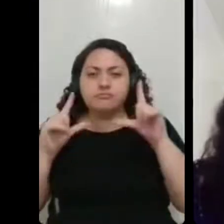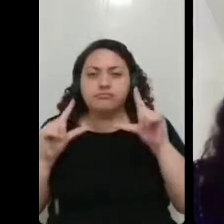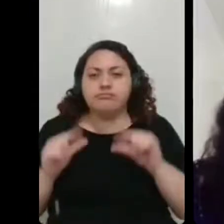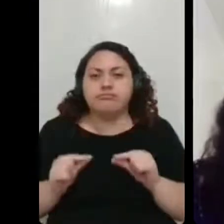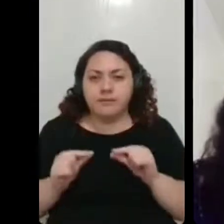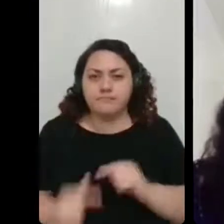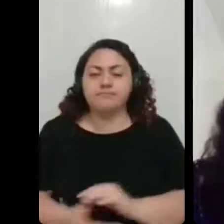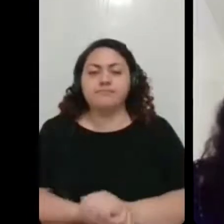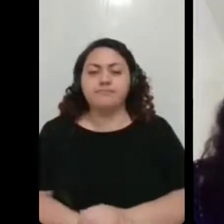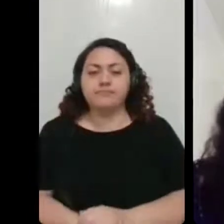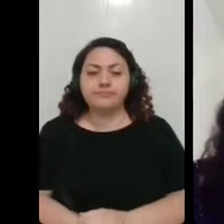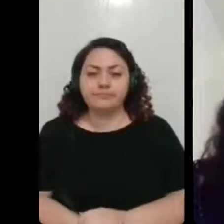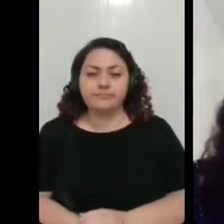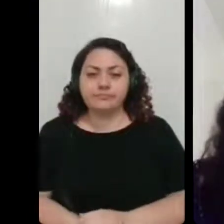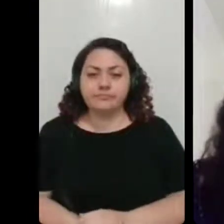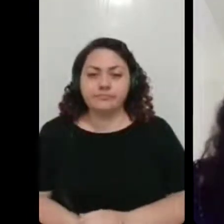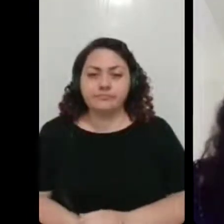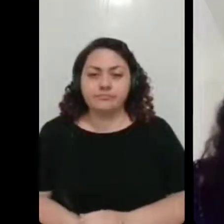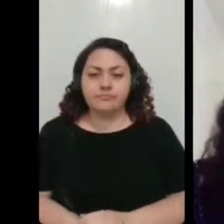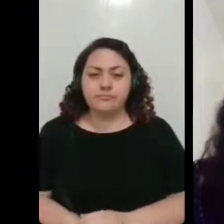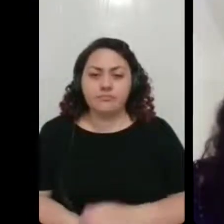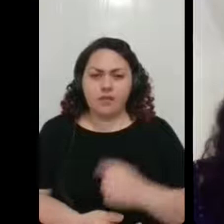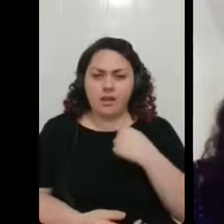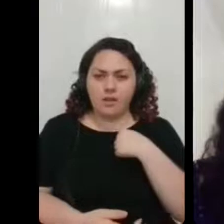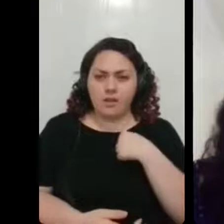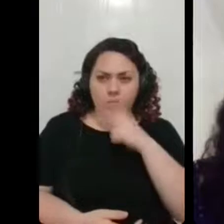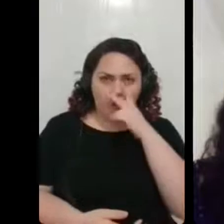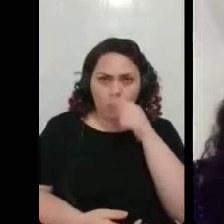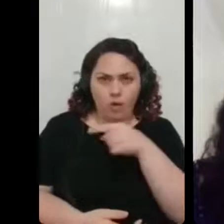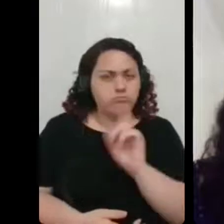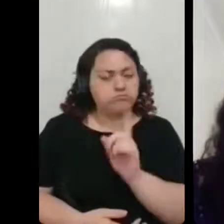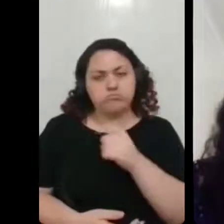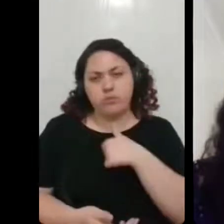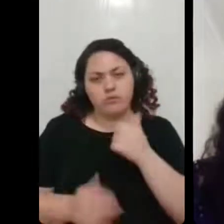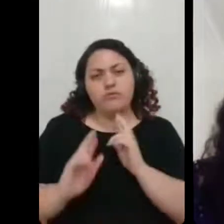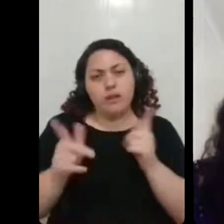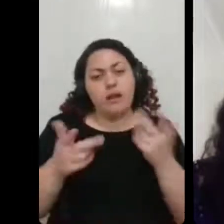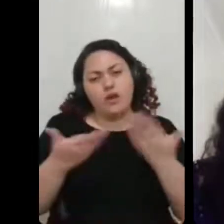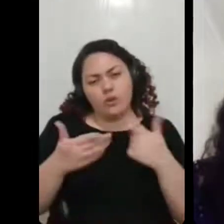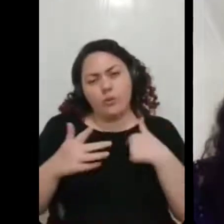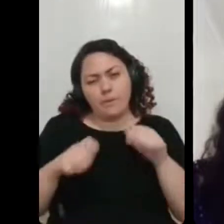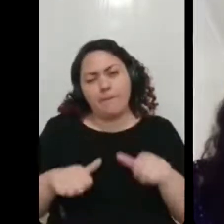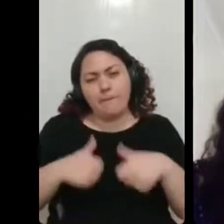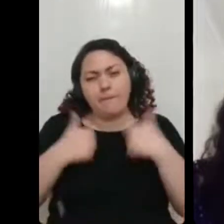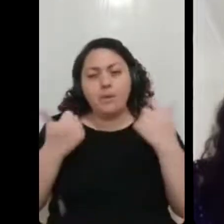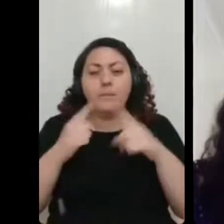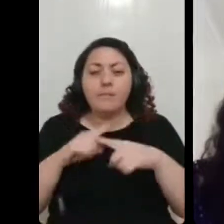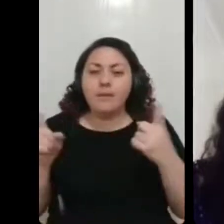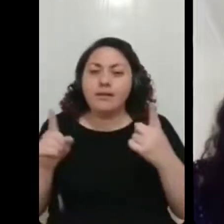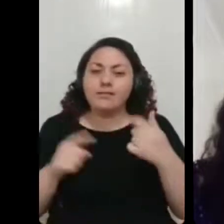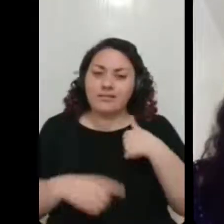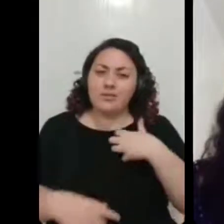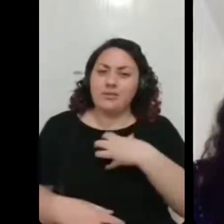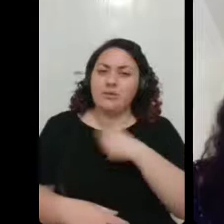E eu não fiquei assim, né, mas o que eu lembro, né, agora eu tô bem melhor, mas eu acho que eu ainda fico um pouco com